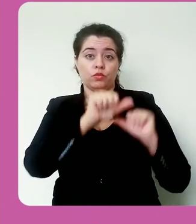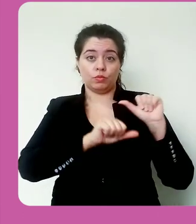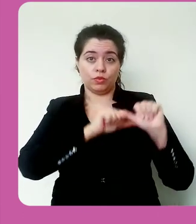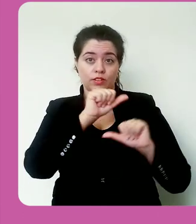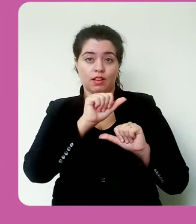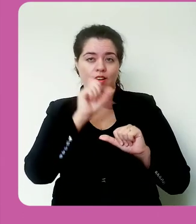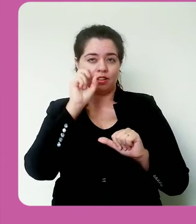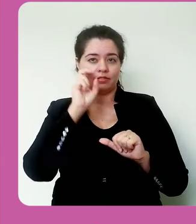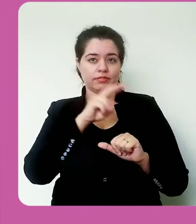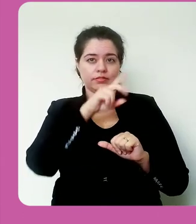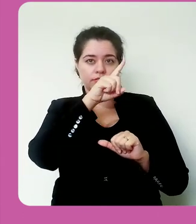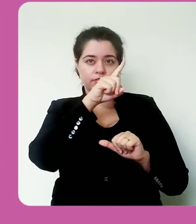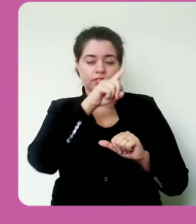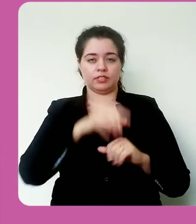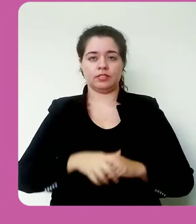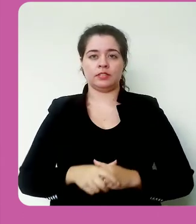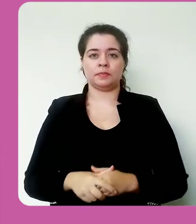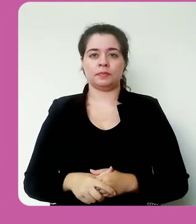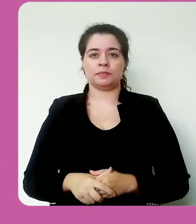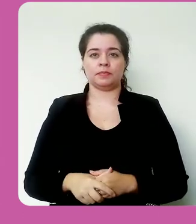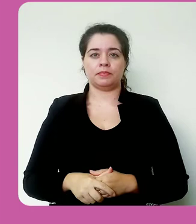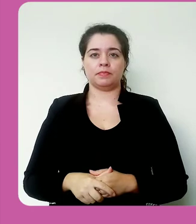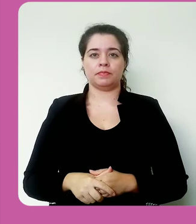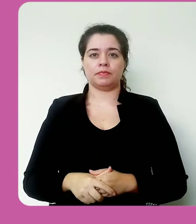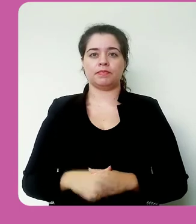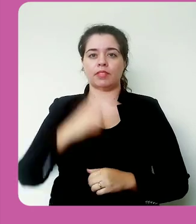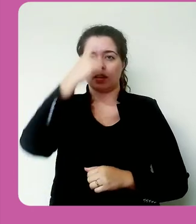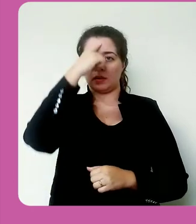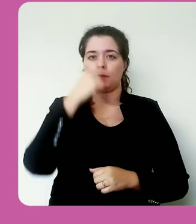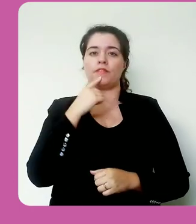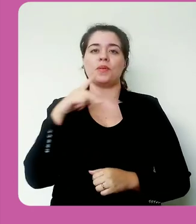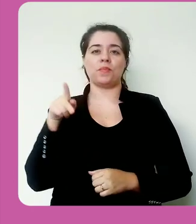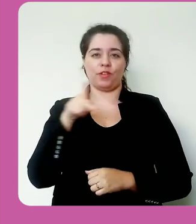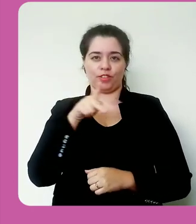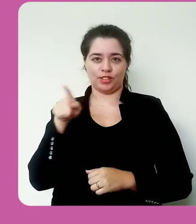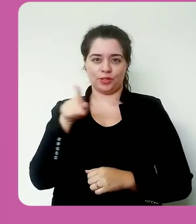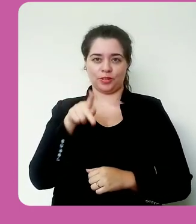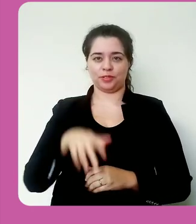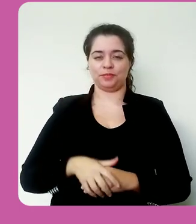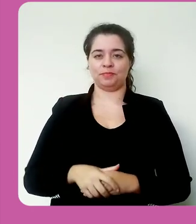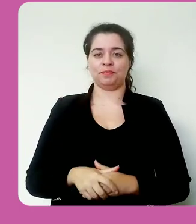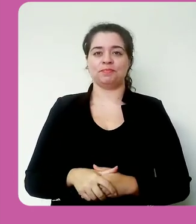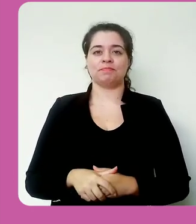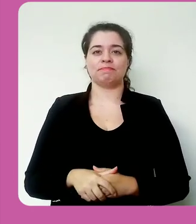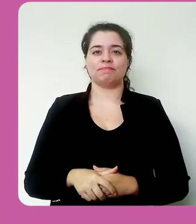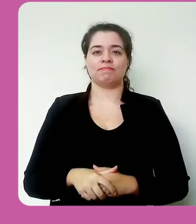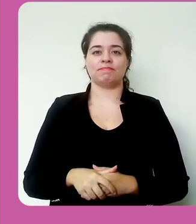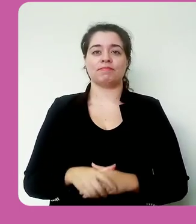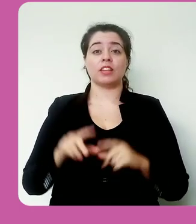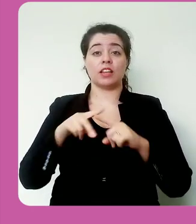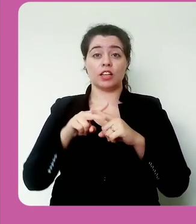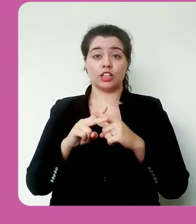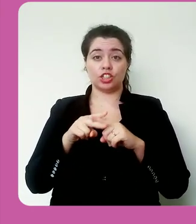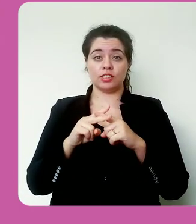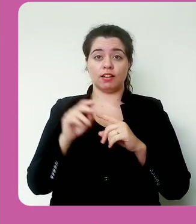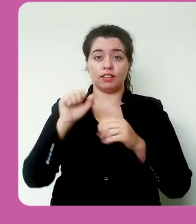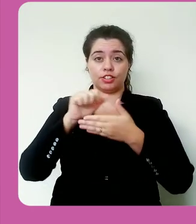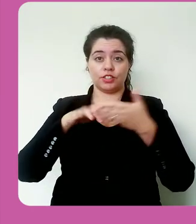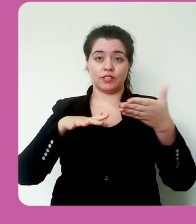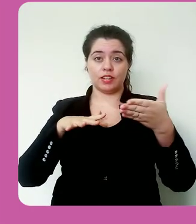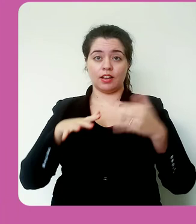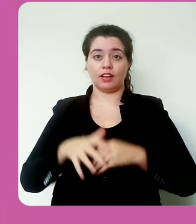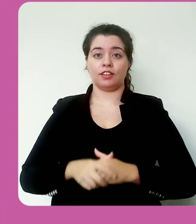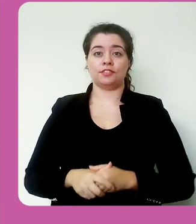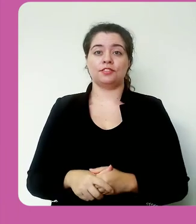mudar então para que eu me torne professor, vou editar essa tarefa,